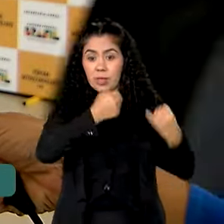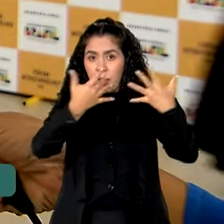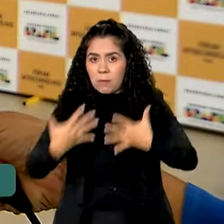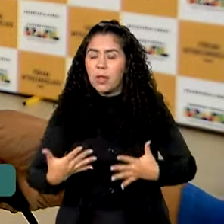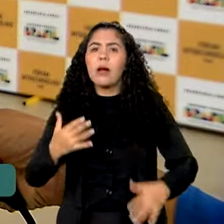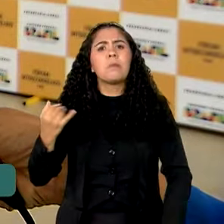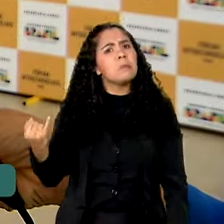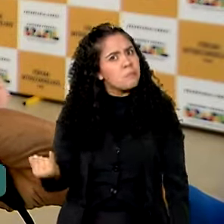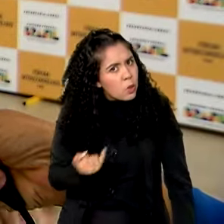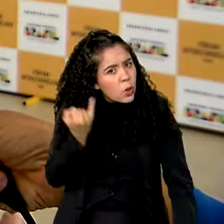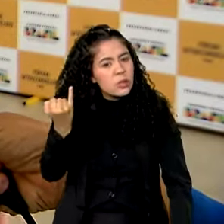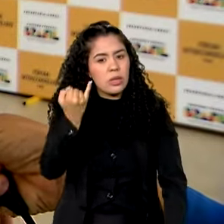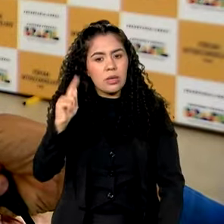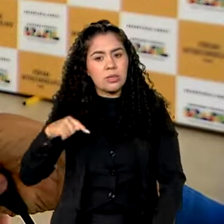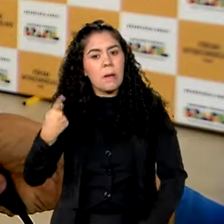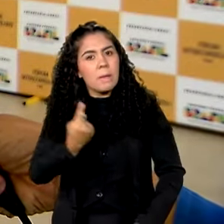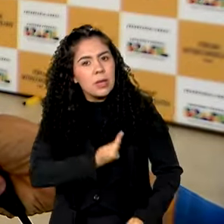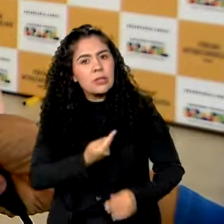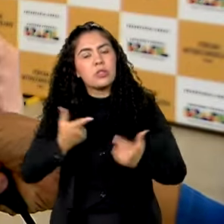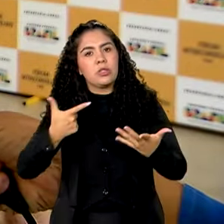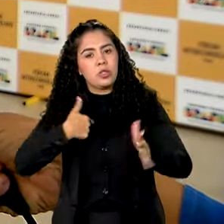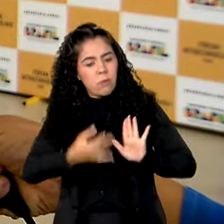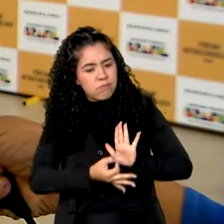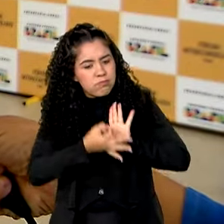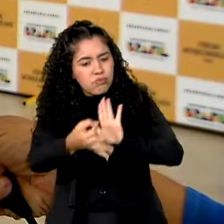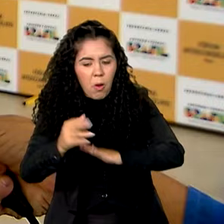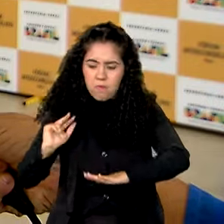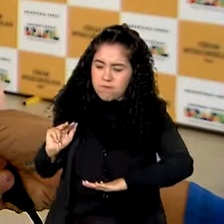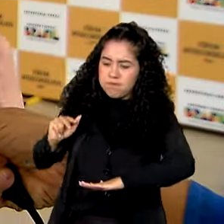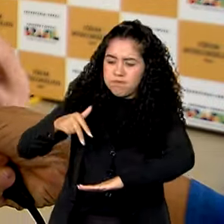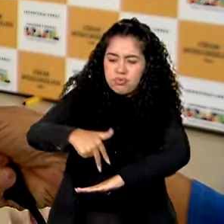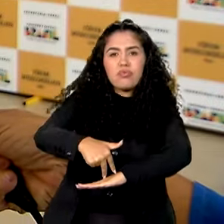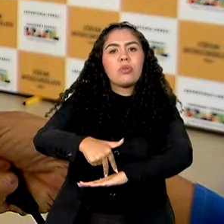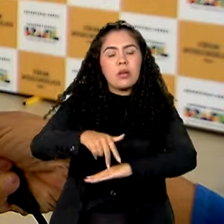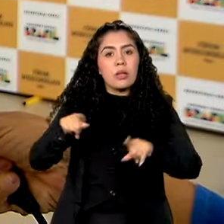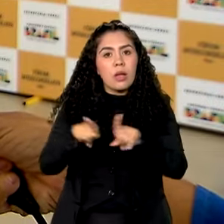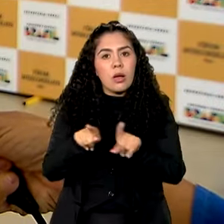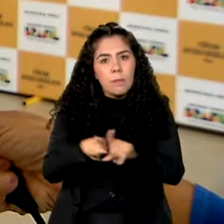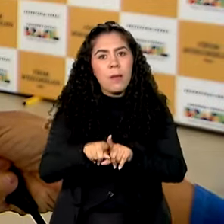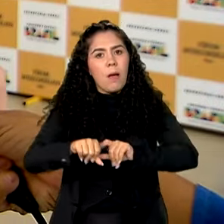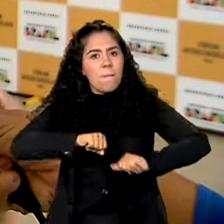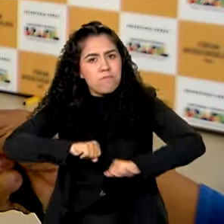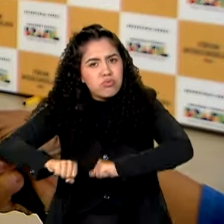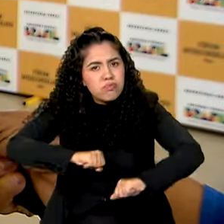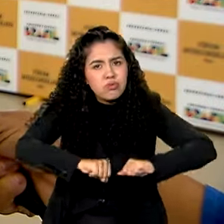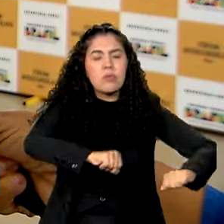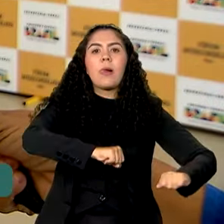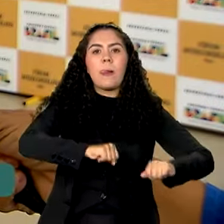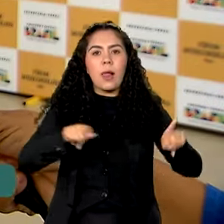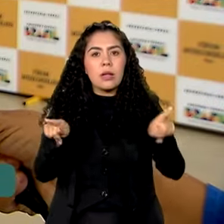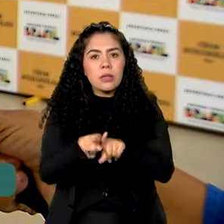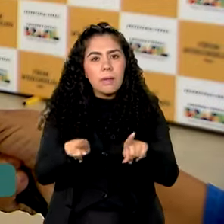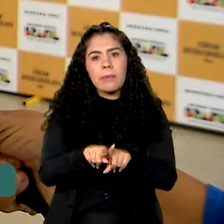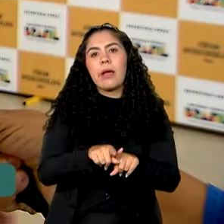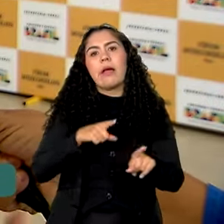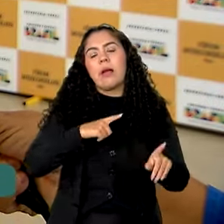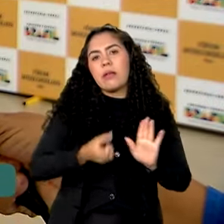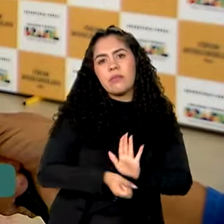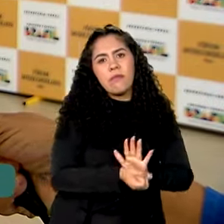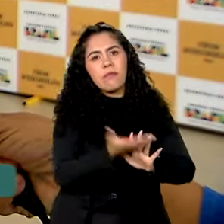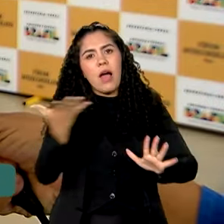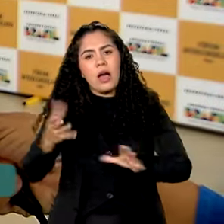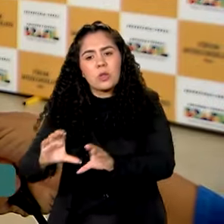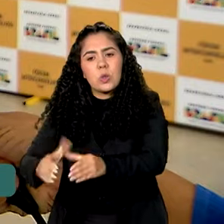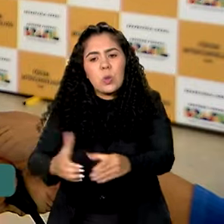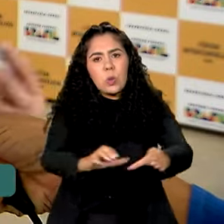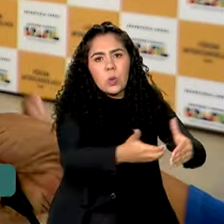possa levar a nossa voz, a voz da sociedade brasileira, dos movimentos organizados, mas também dos vários movimentos